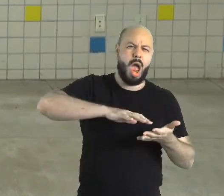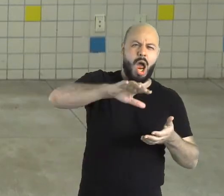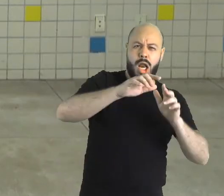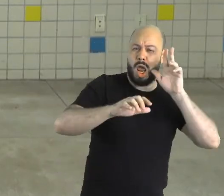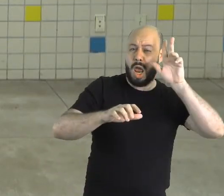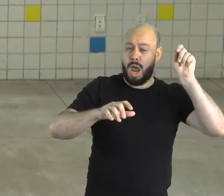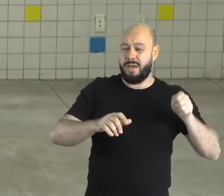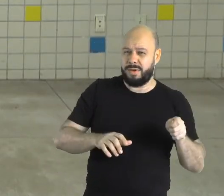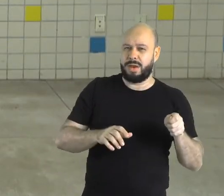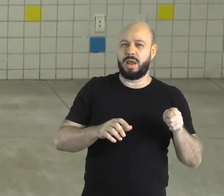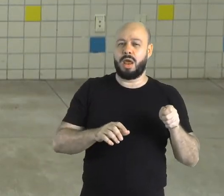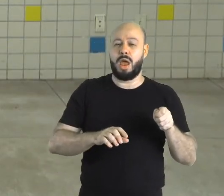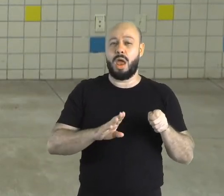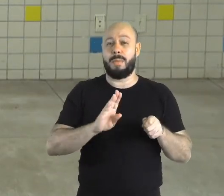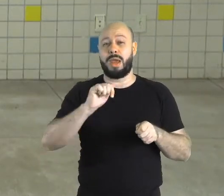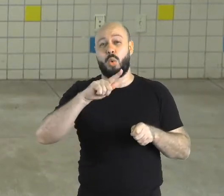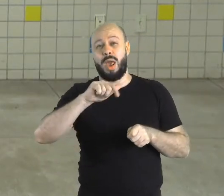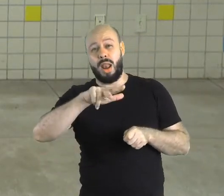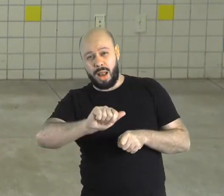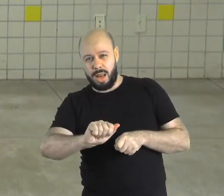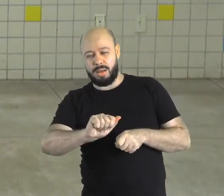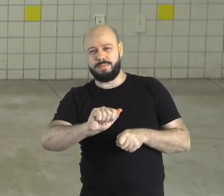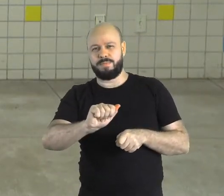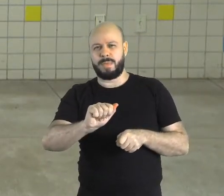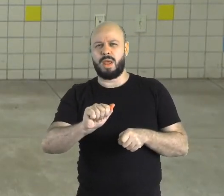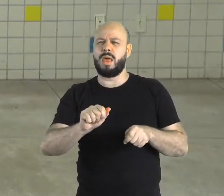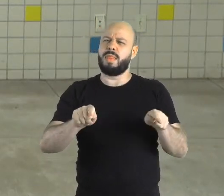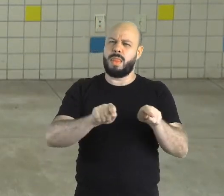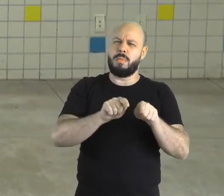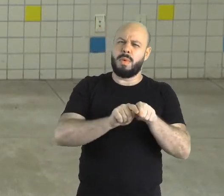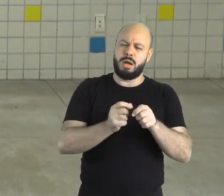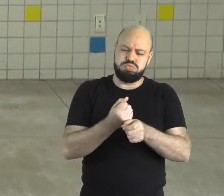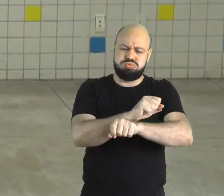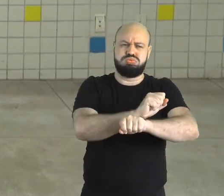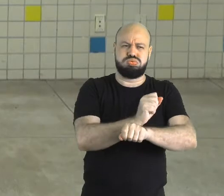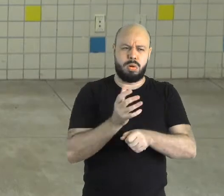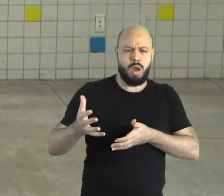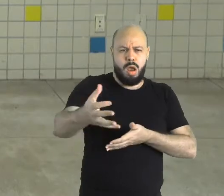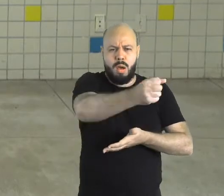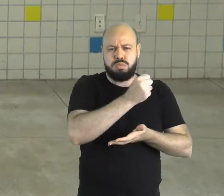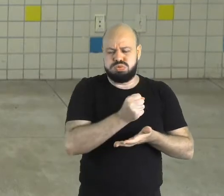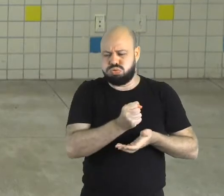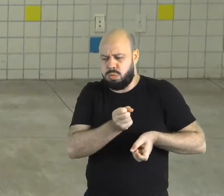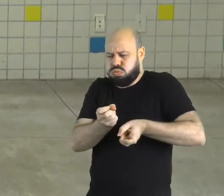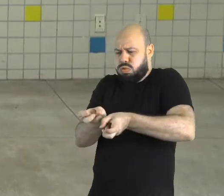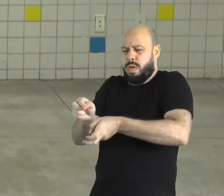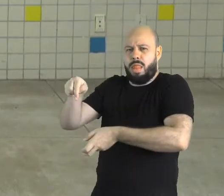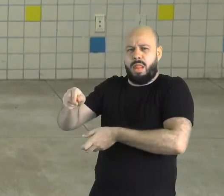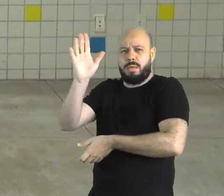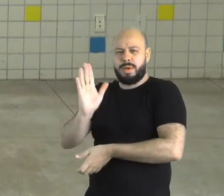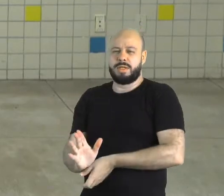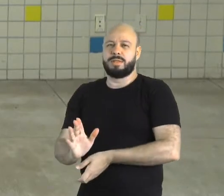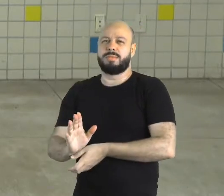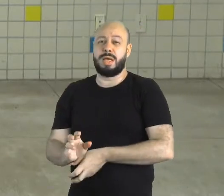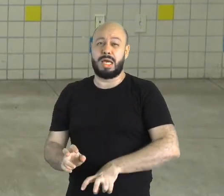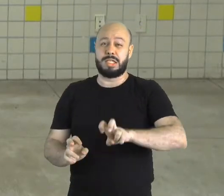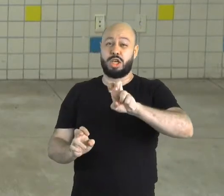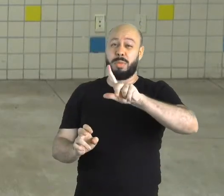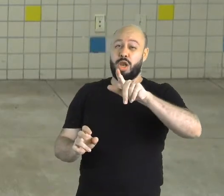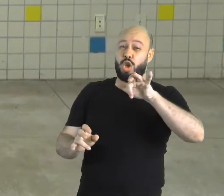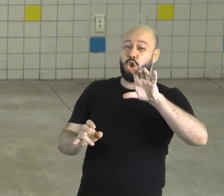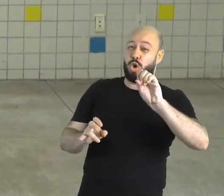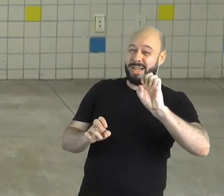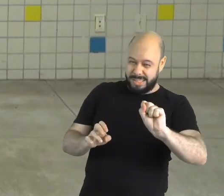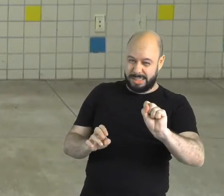conhecida, que era a Benguela, que também vinham muitos escravos dessa região para o Brasil. Cerca de 5 milhões de escravos,